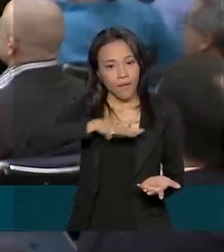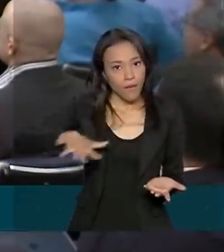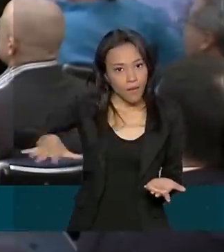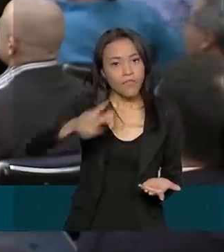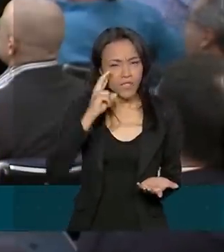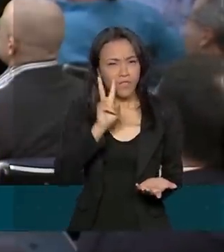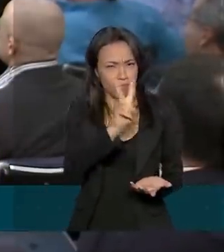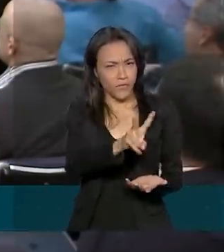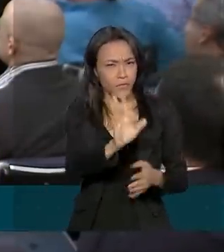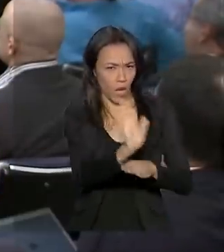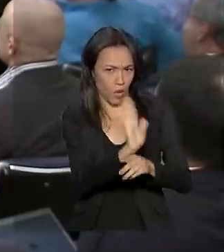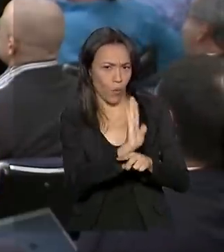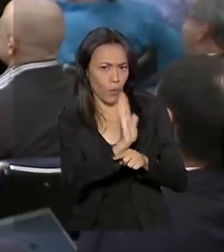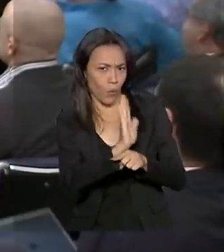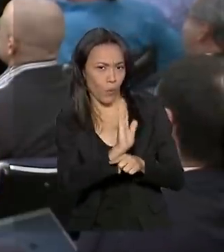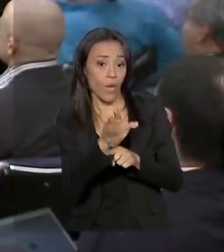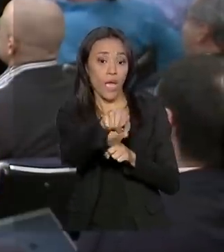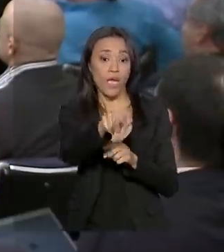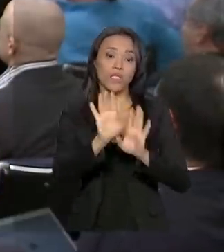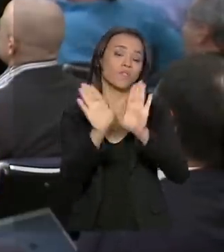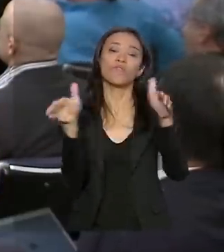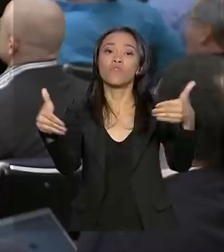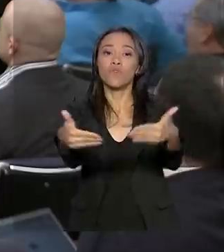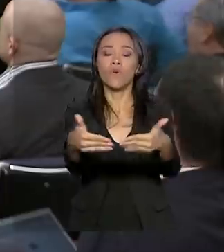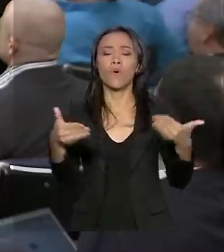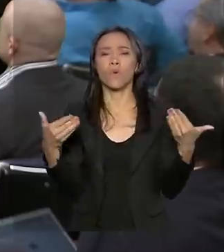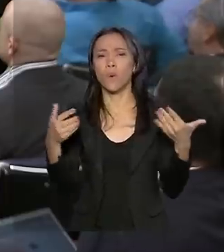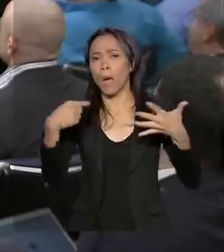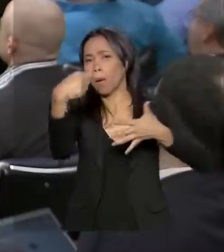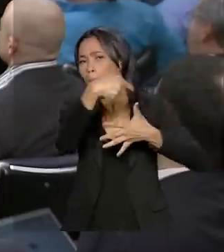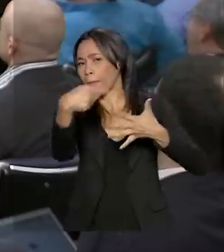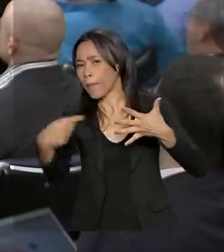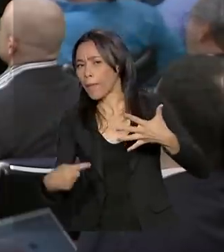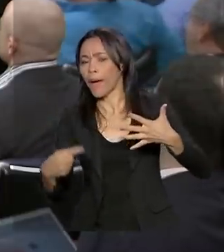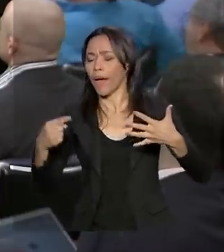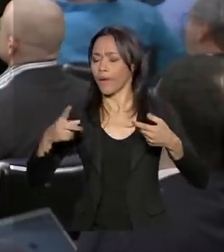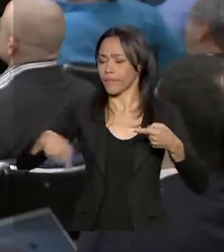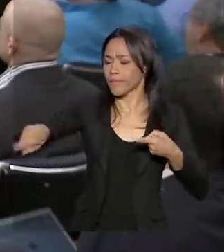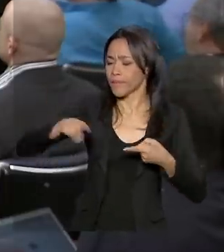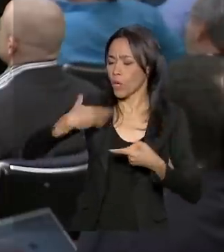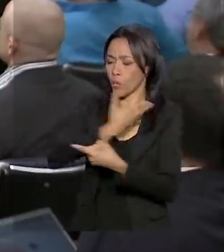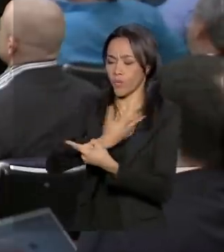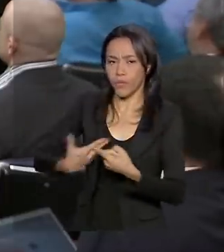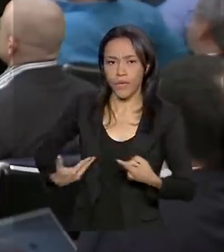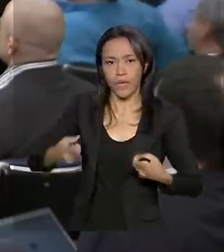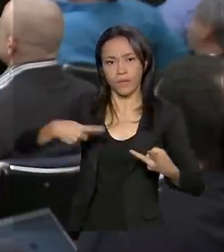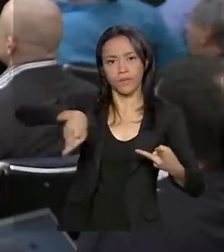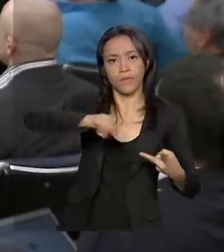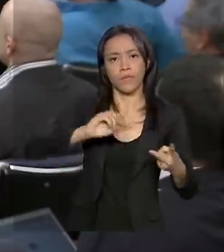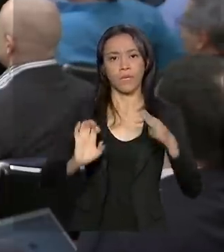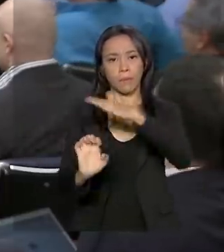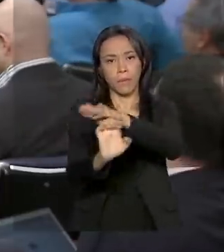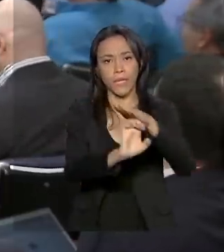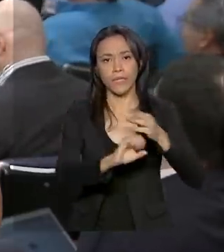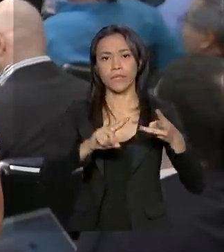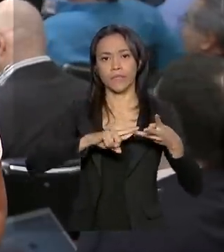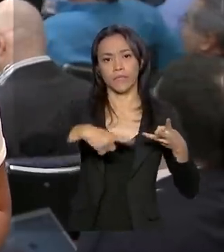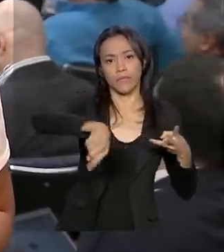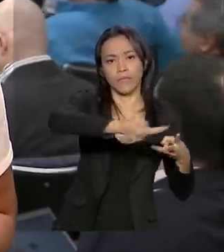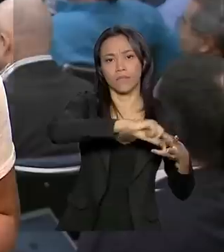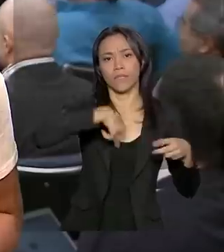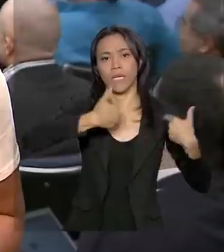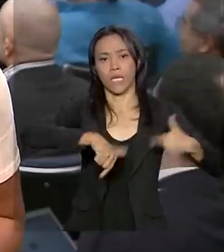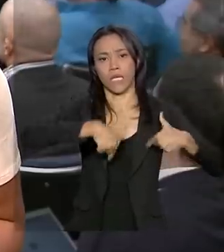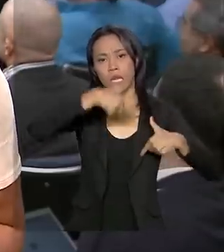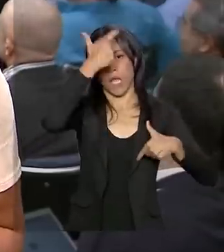aí na reportagem, e esse fórum coloca todos os lados, governo, patrões e empregados trabalhando por soluções. Um